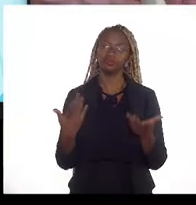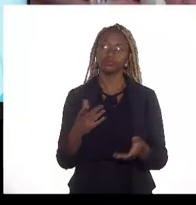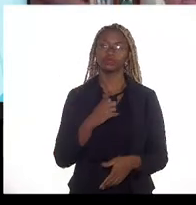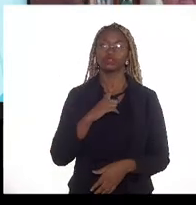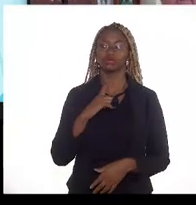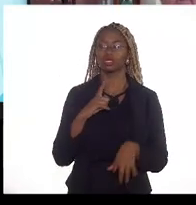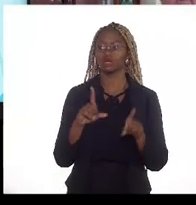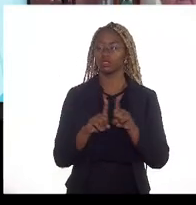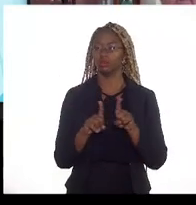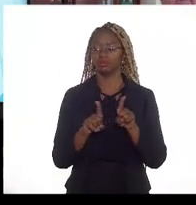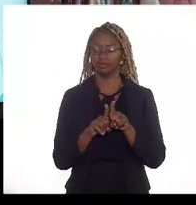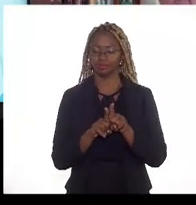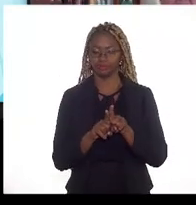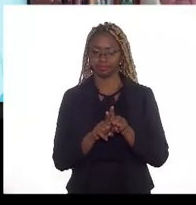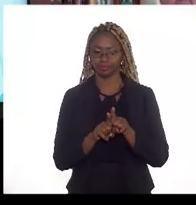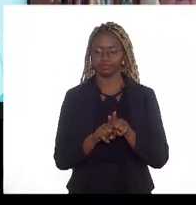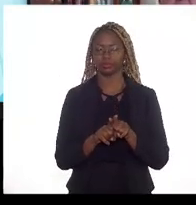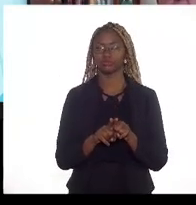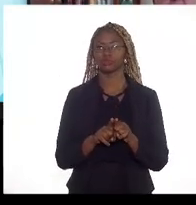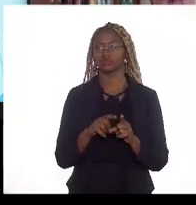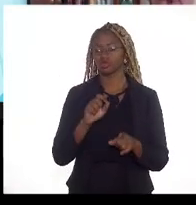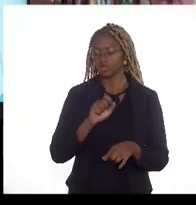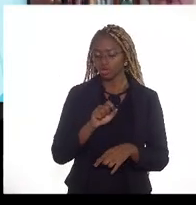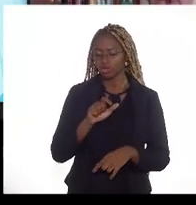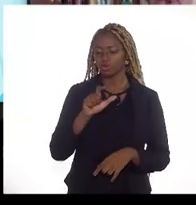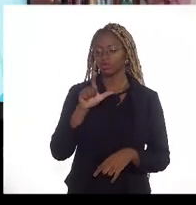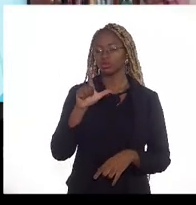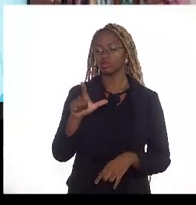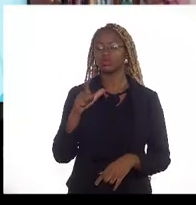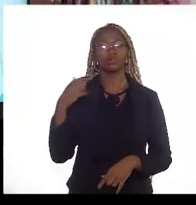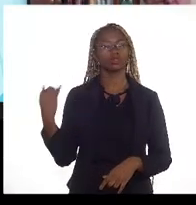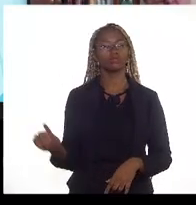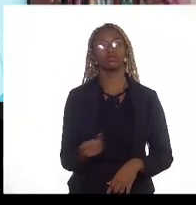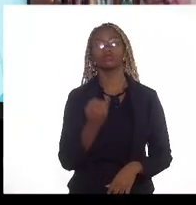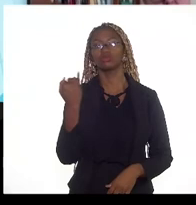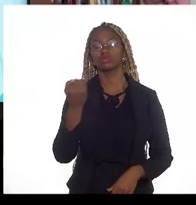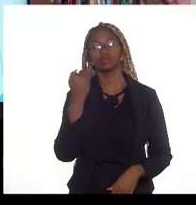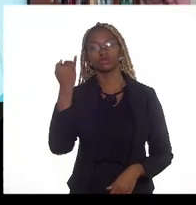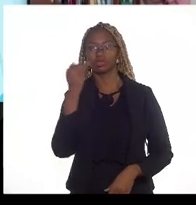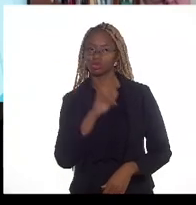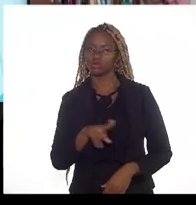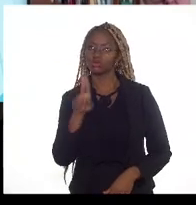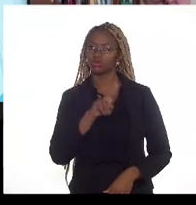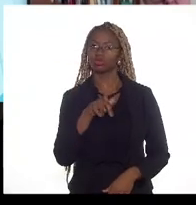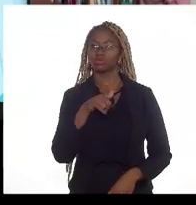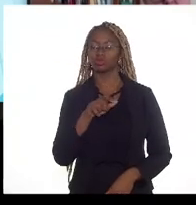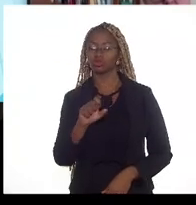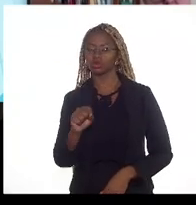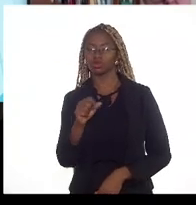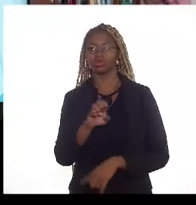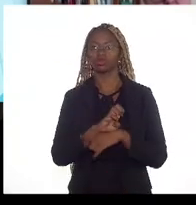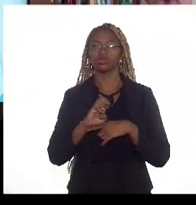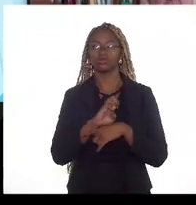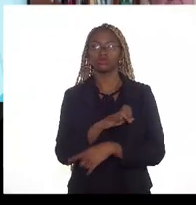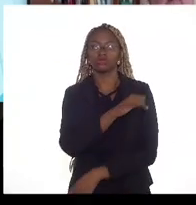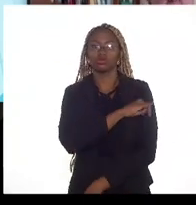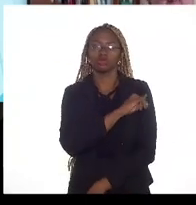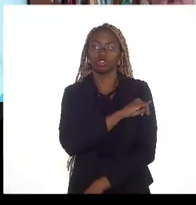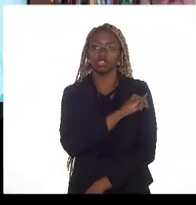de aumentar significativamente o consumo de gás do estado do Rio de Janeiro